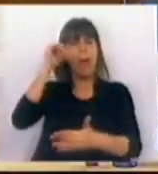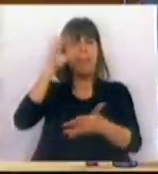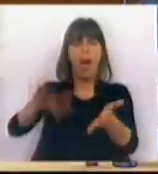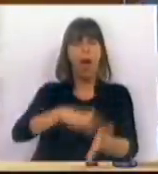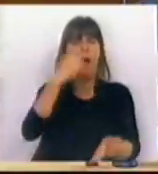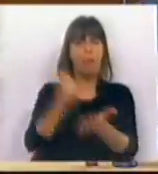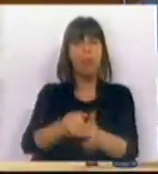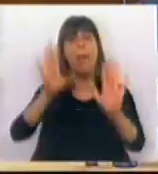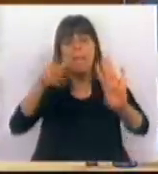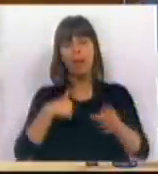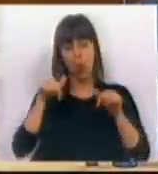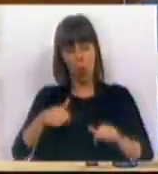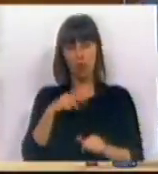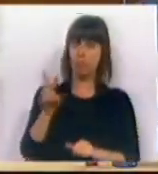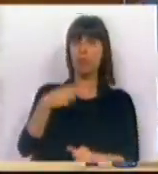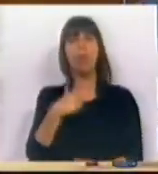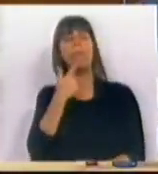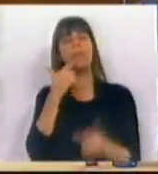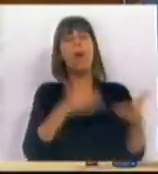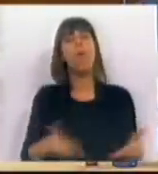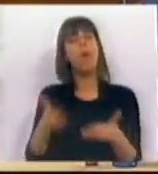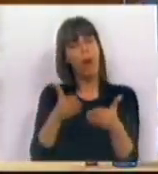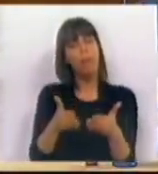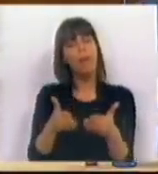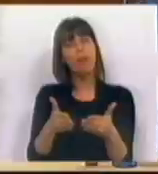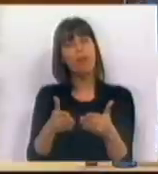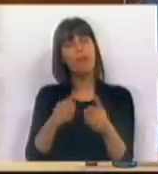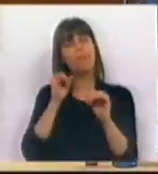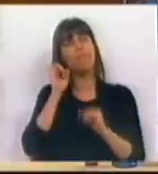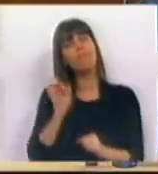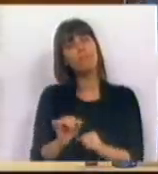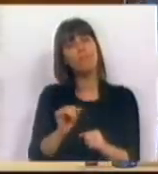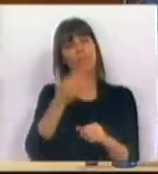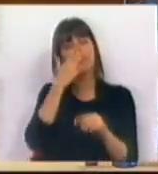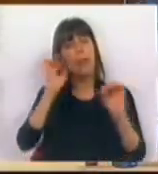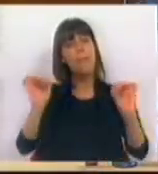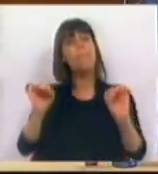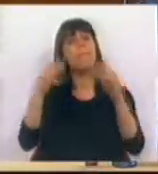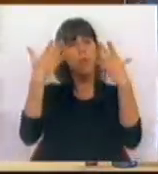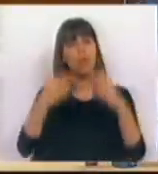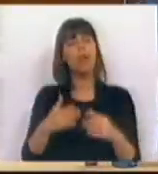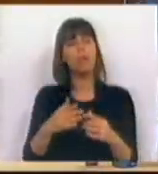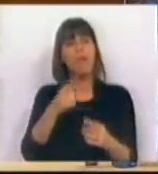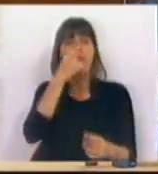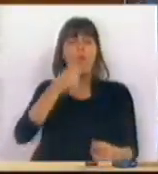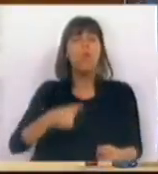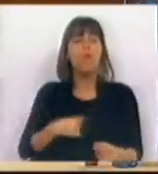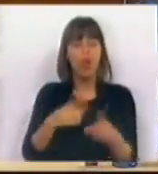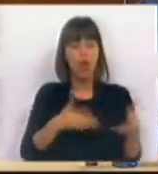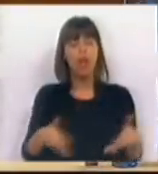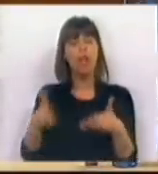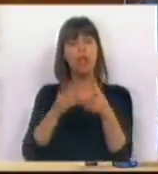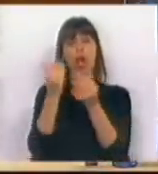concluído, mas do que percebi hoje é um caminho que aponta como prioridade o que falhou na